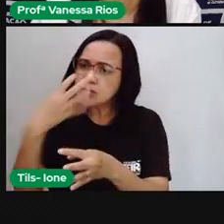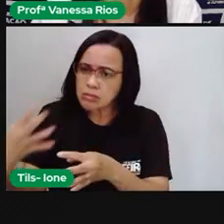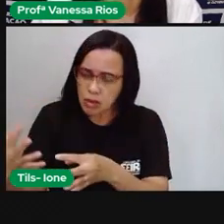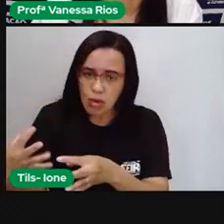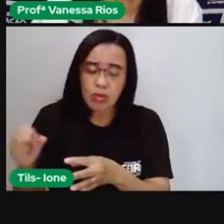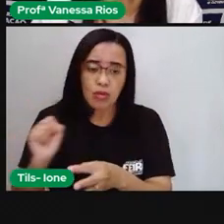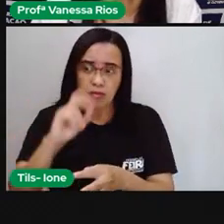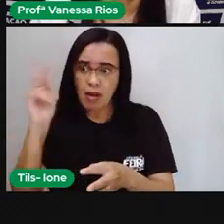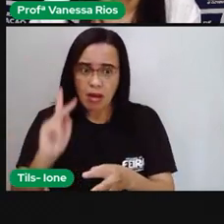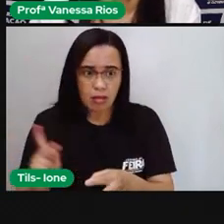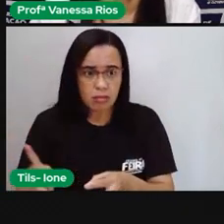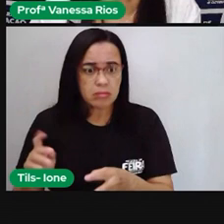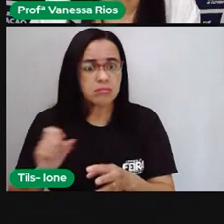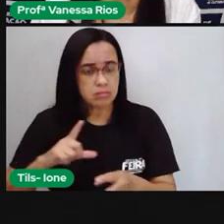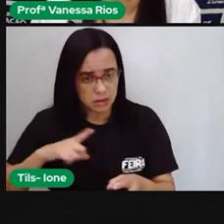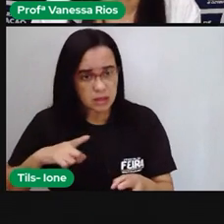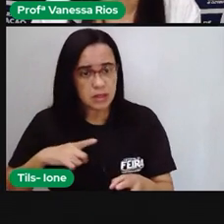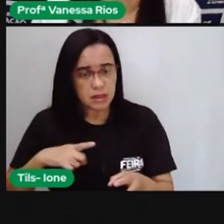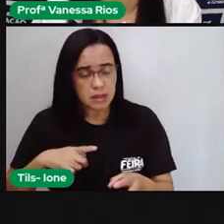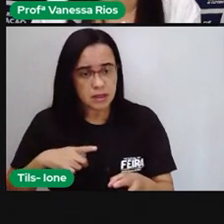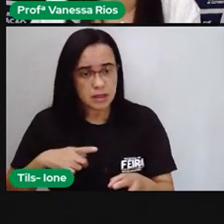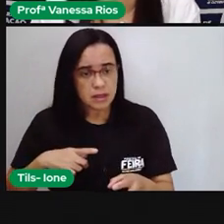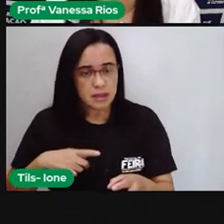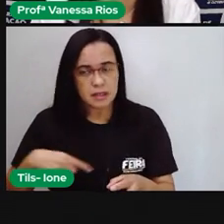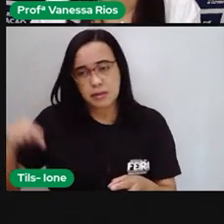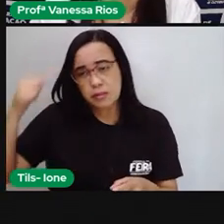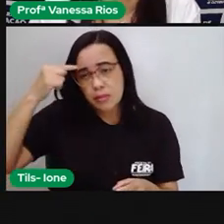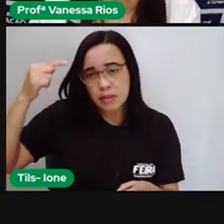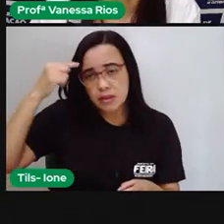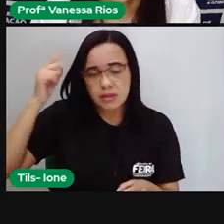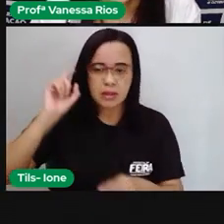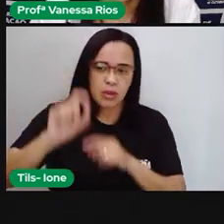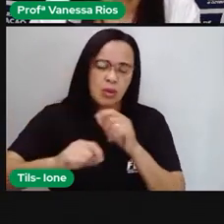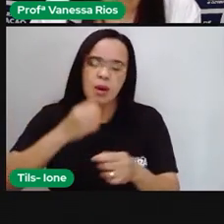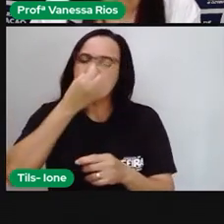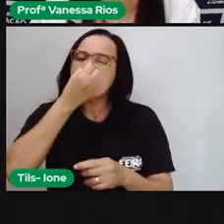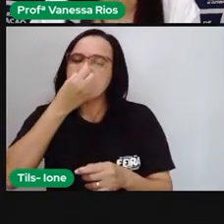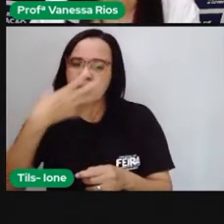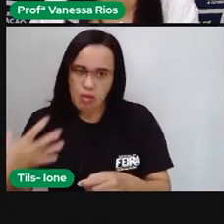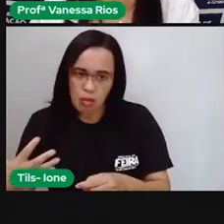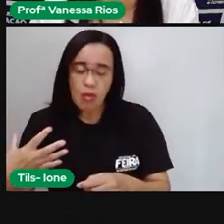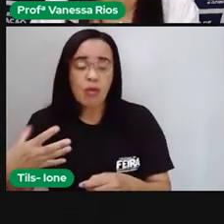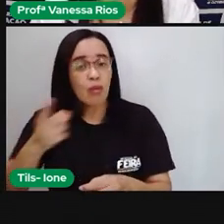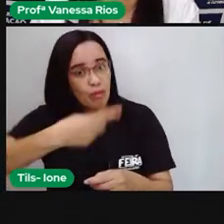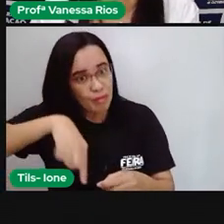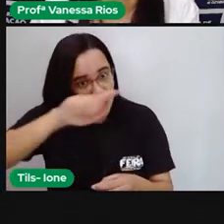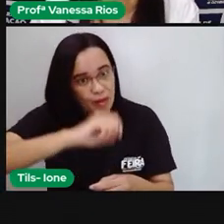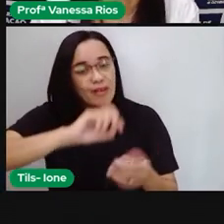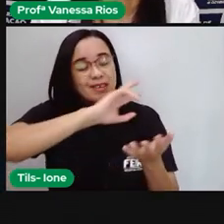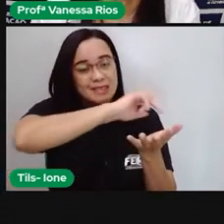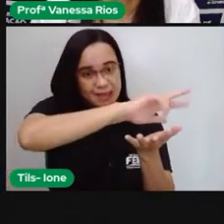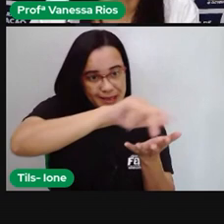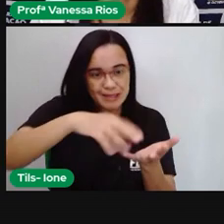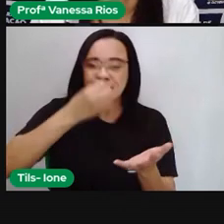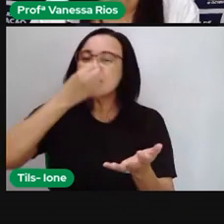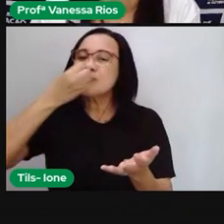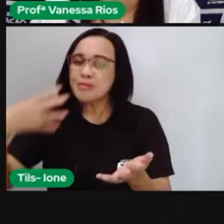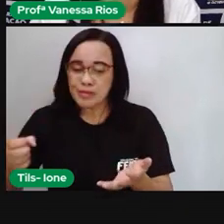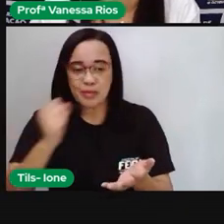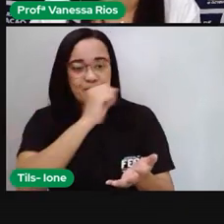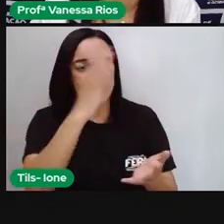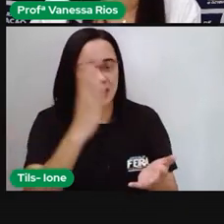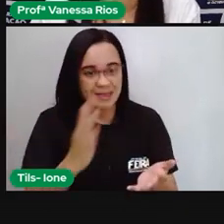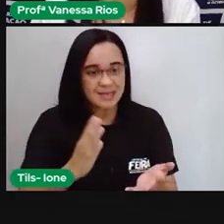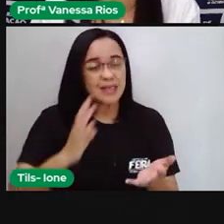valorizado. É como se a gente pensasse assim, que bom que nós somos diversos, que bom que o Brasil tem